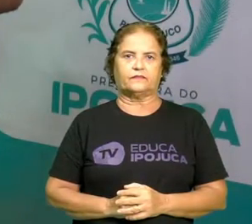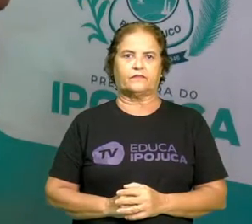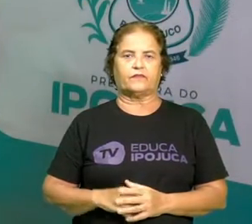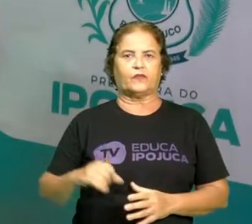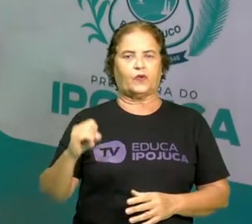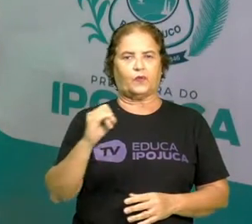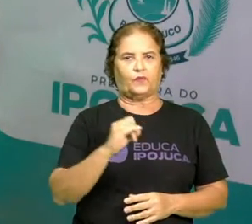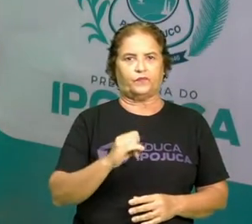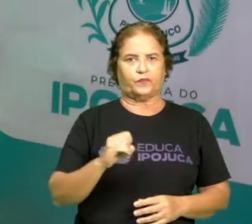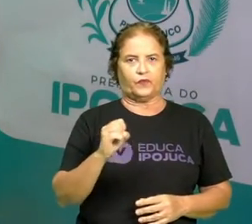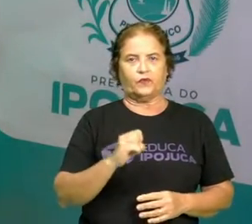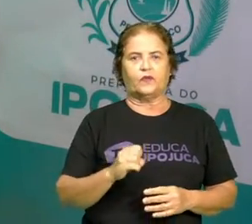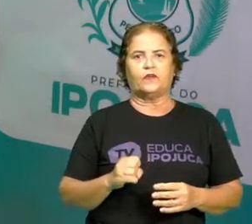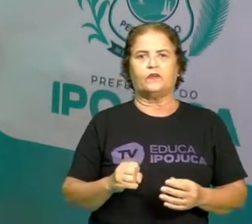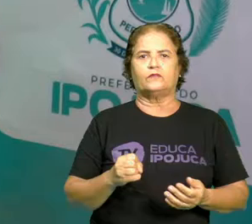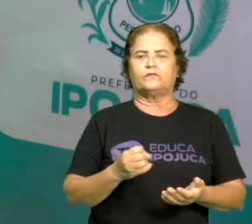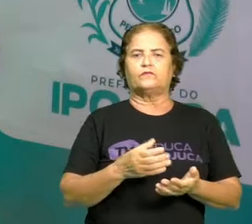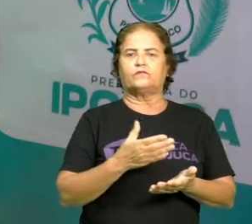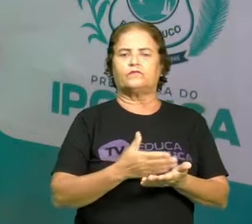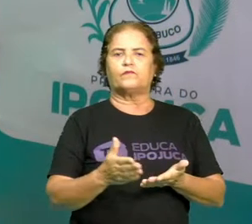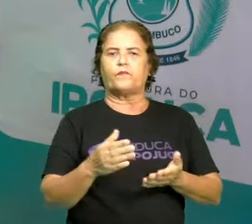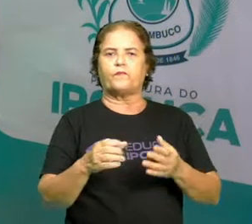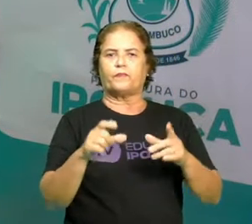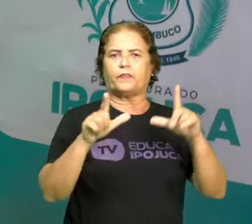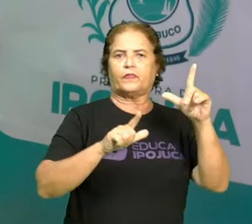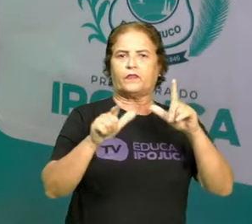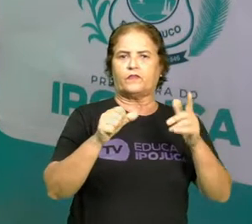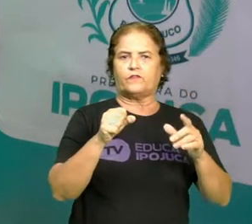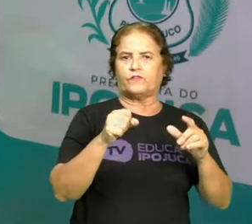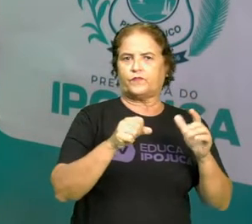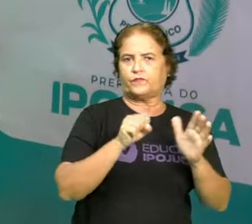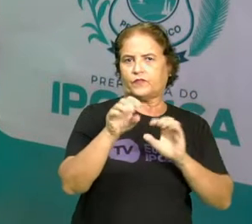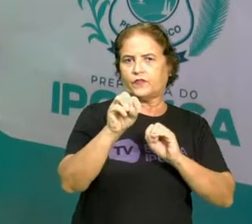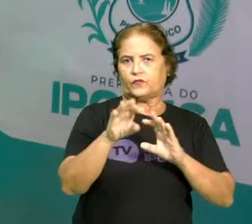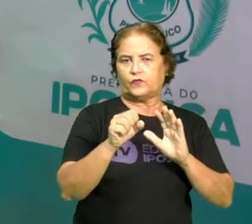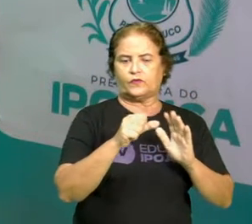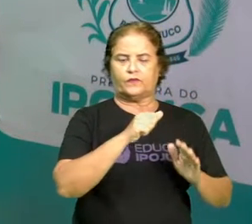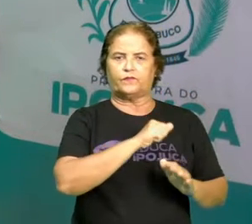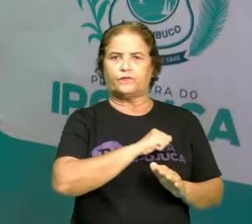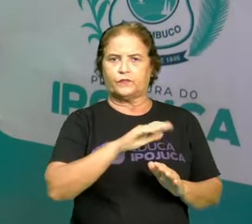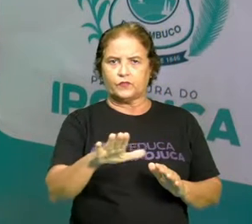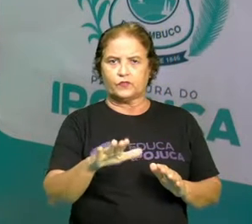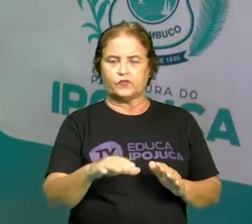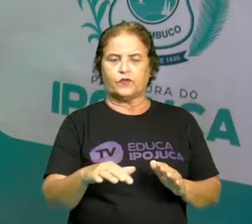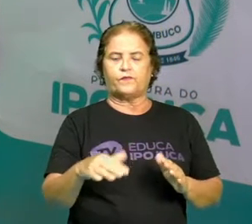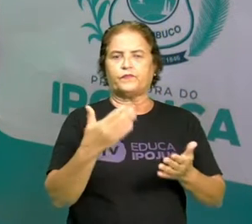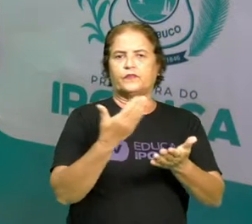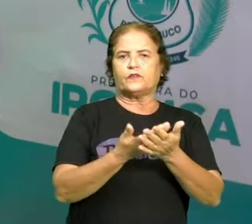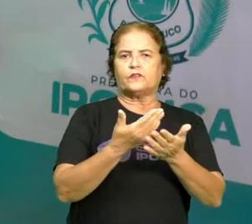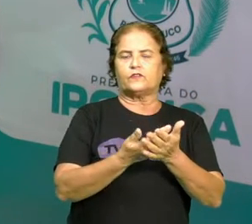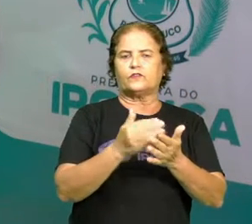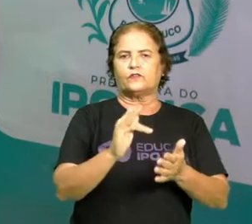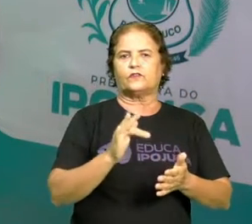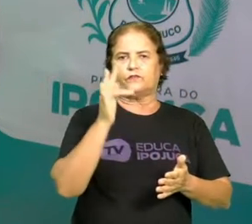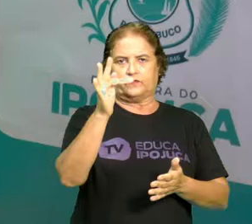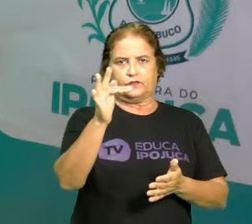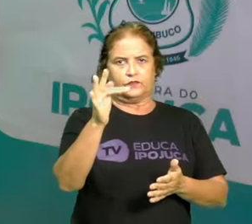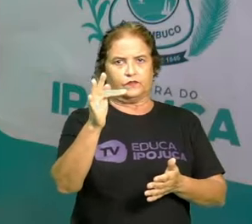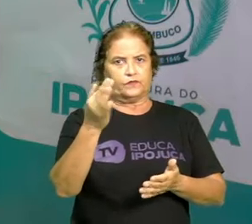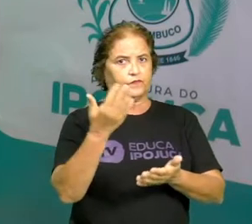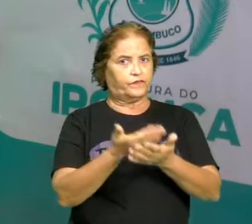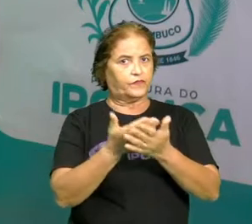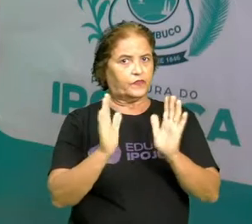Está no ar a TV Educa e Pozuca, a escola do futuro. A aula de hoje é de História,